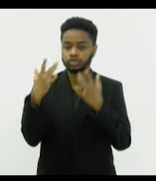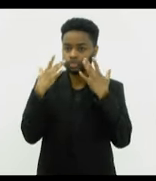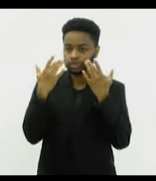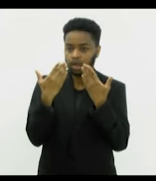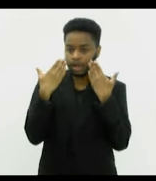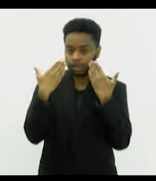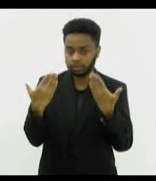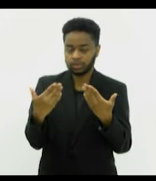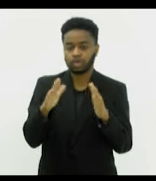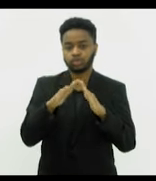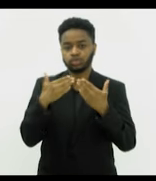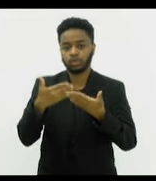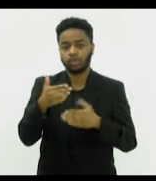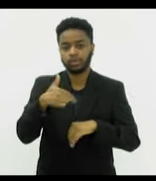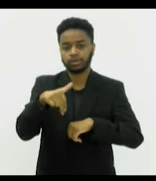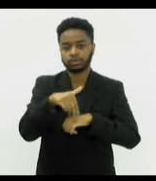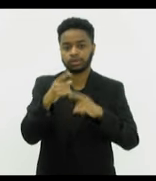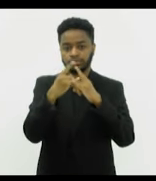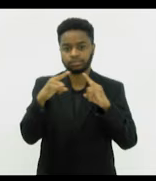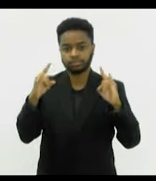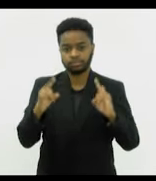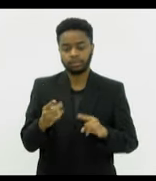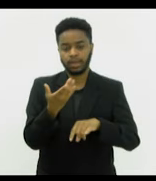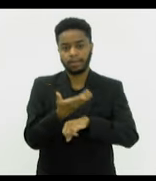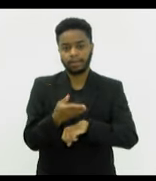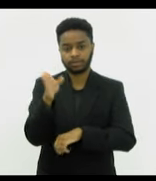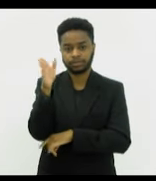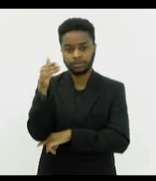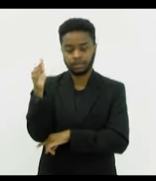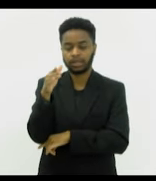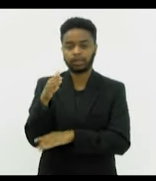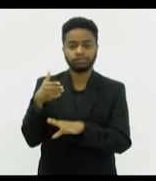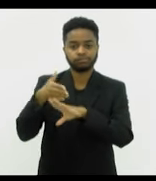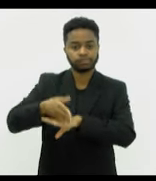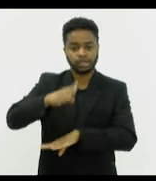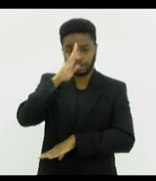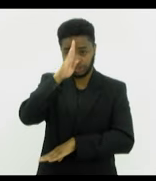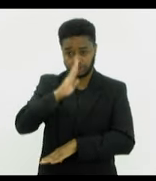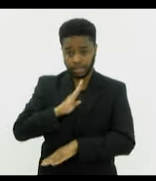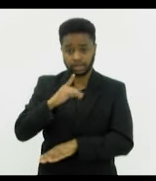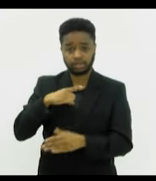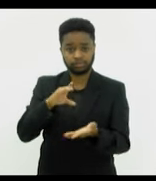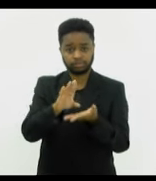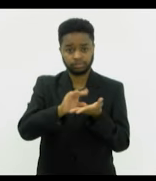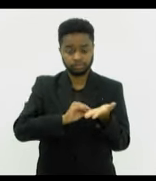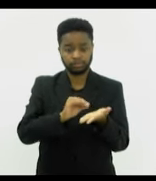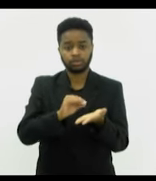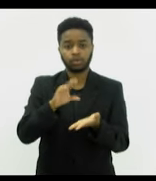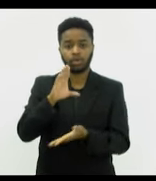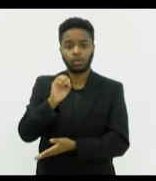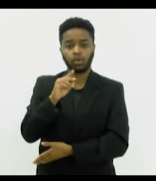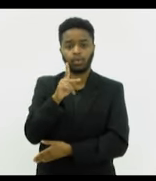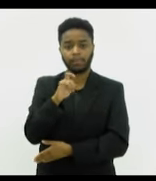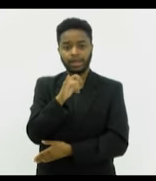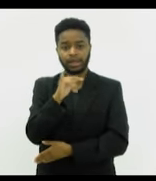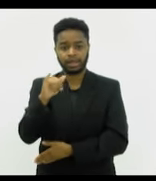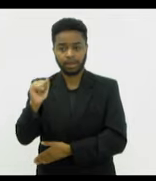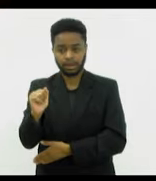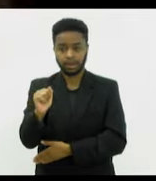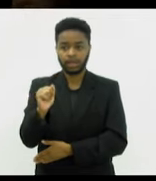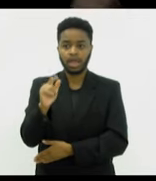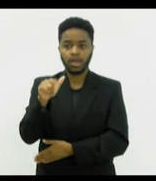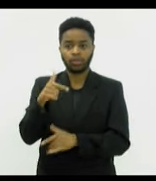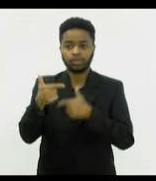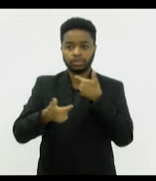Escola Nacional de Circo, na Praça da Bandeira. Com entrada franca ao espetáculo, inspirado no balé Coppelia, Menina dos Olhos de Esmalte, é um